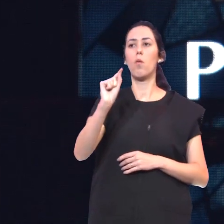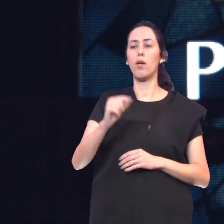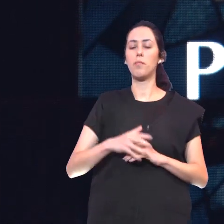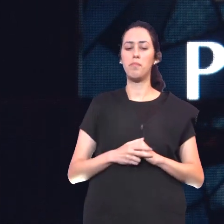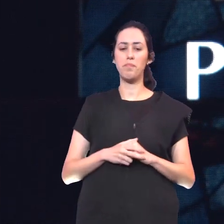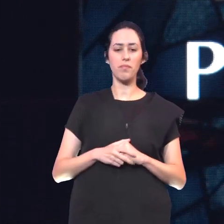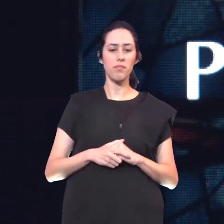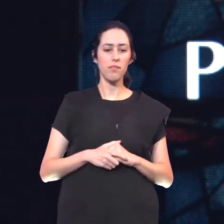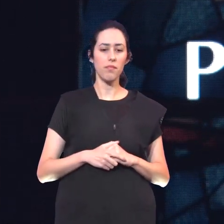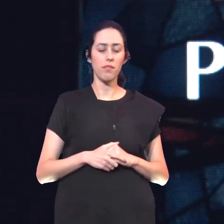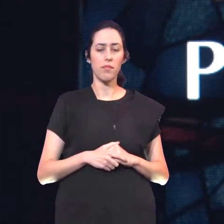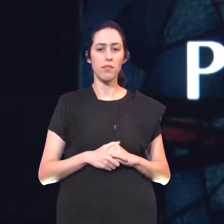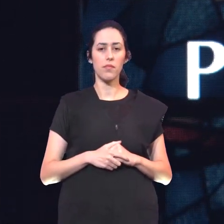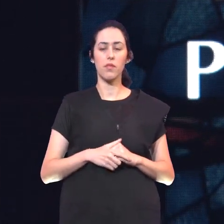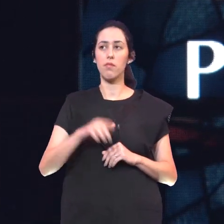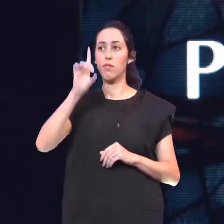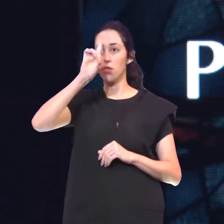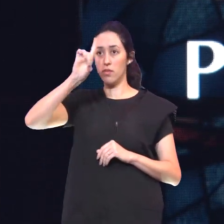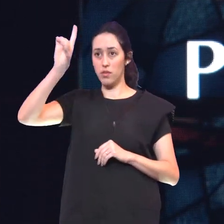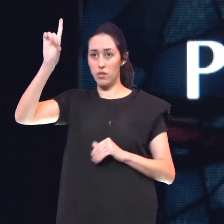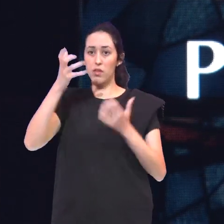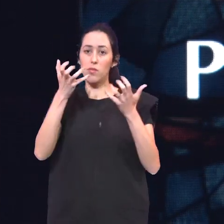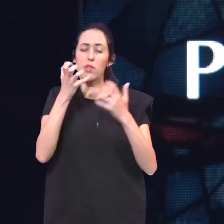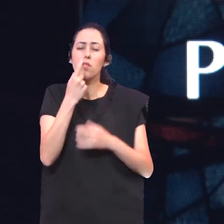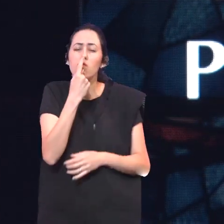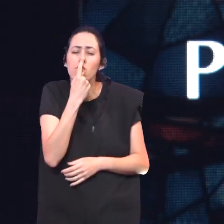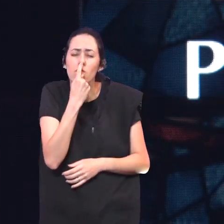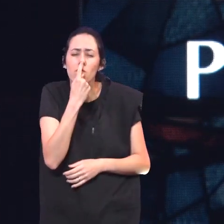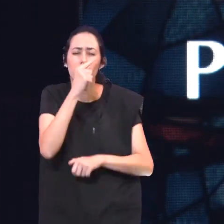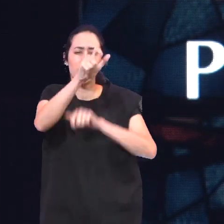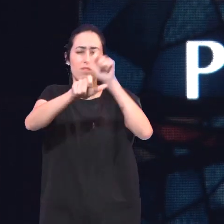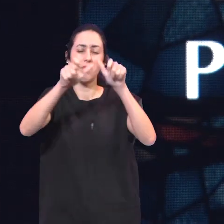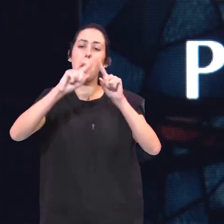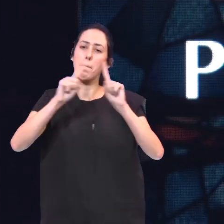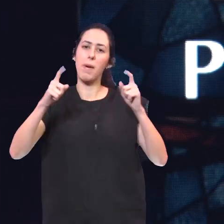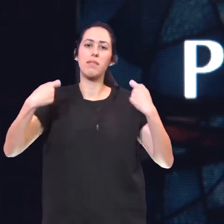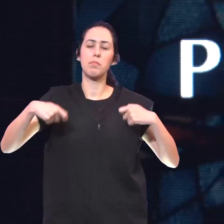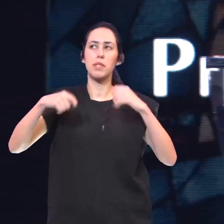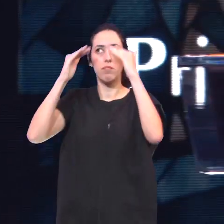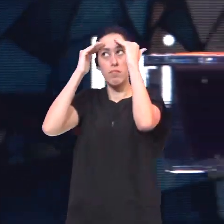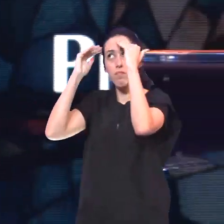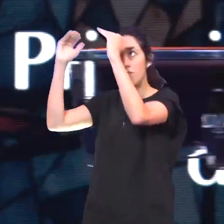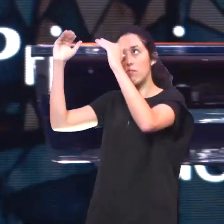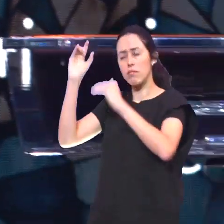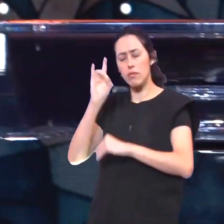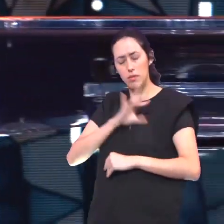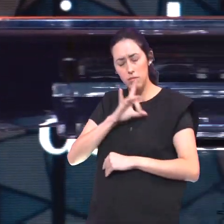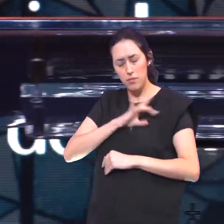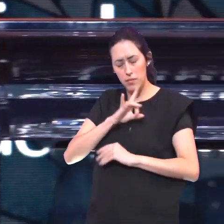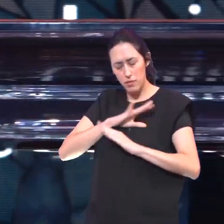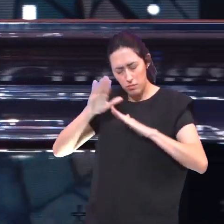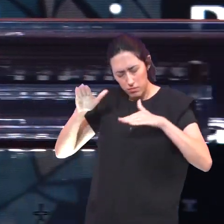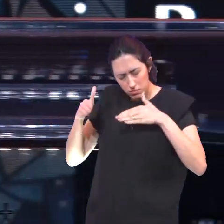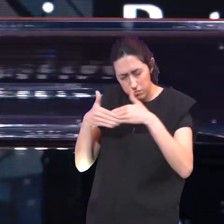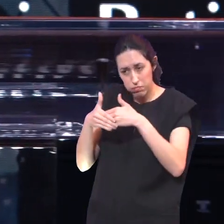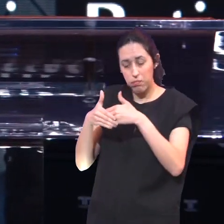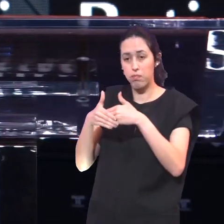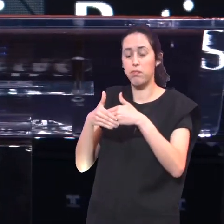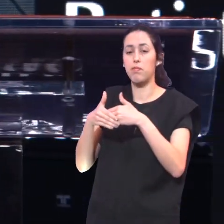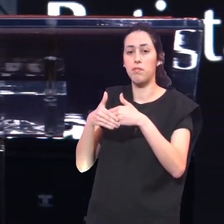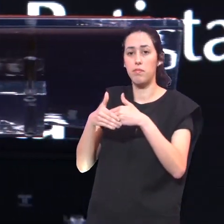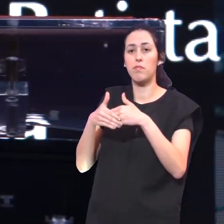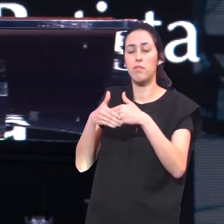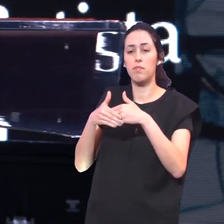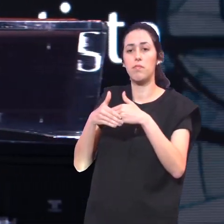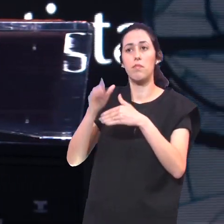Do Senhor É para aqueles Que o temem O Senhor Revela Os seus segredos Aqueles que O